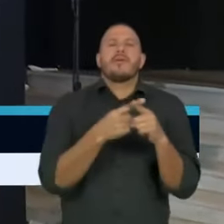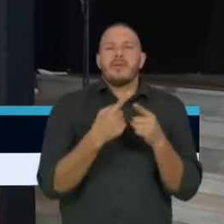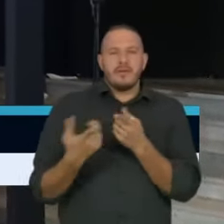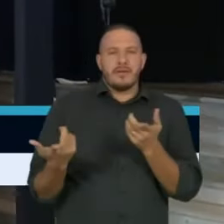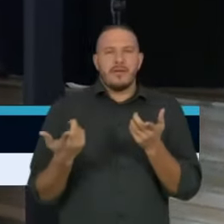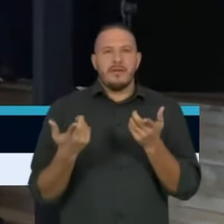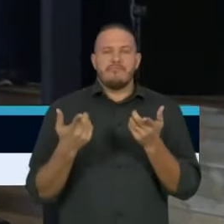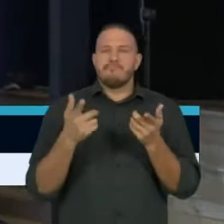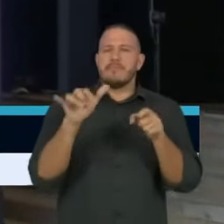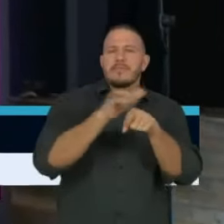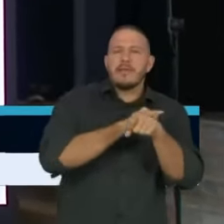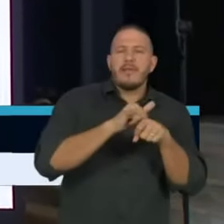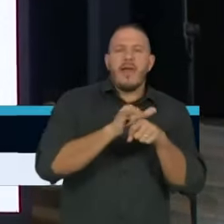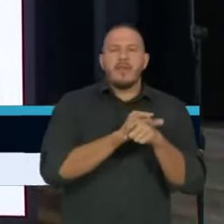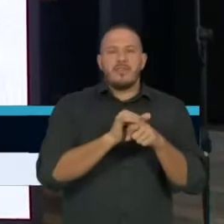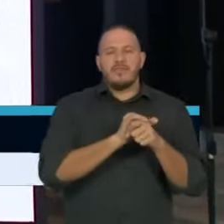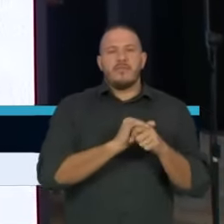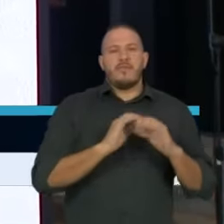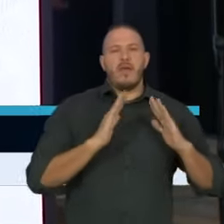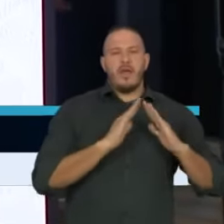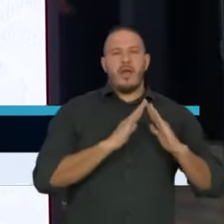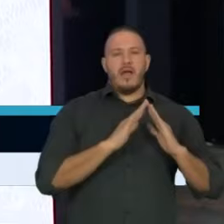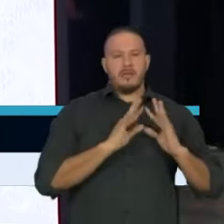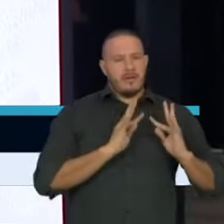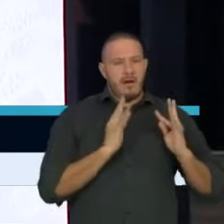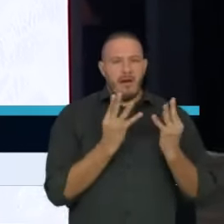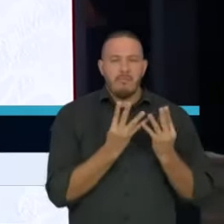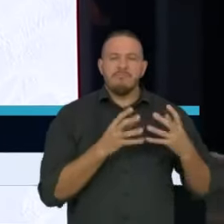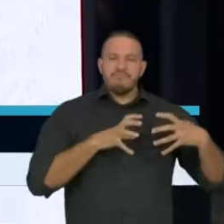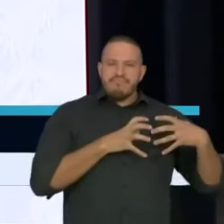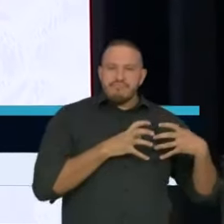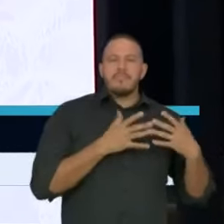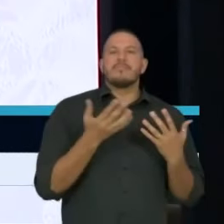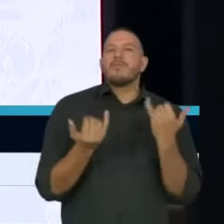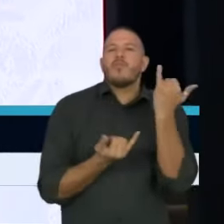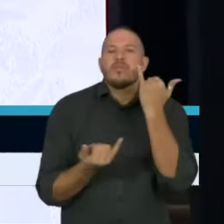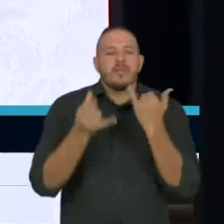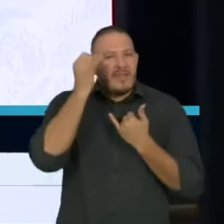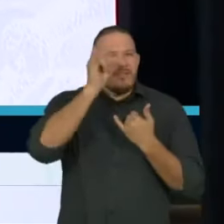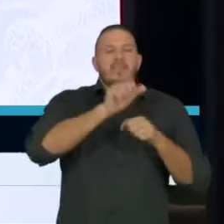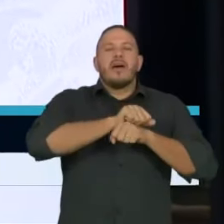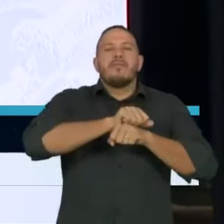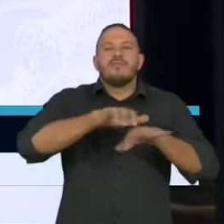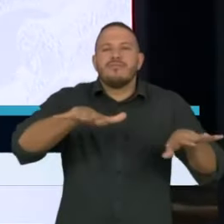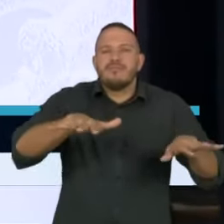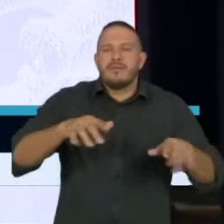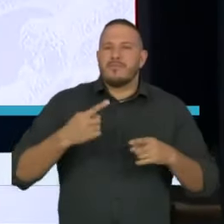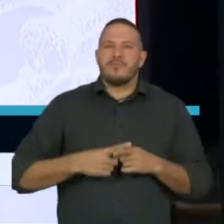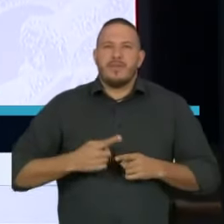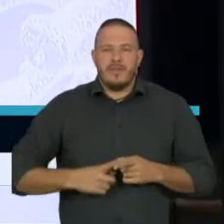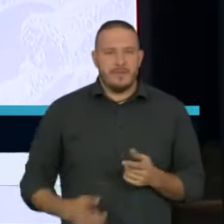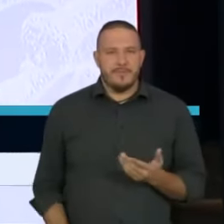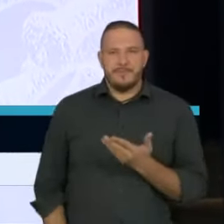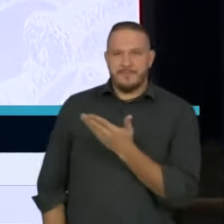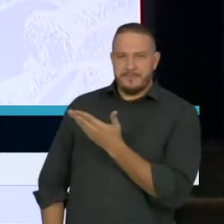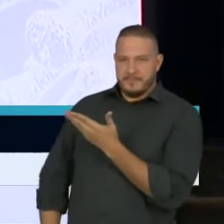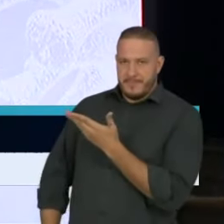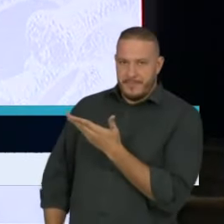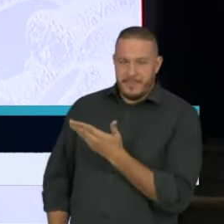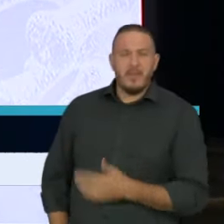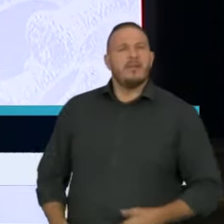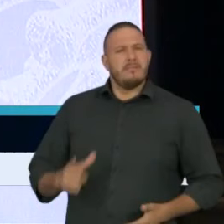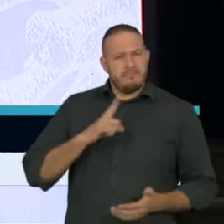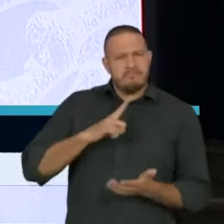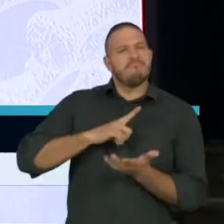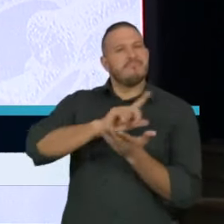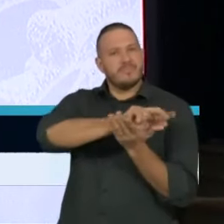de afastamento são importantes no contexto da infecção. Então, aqui nós temos as várias